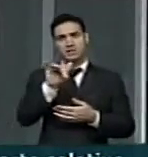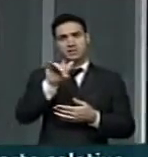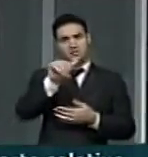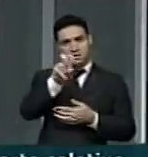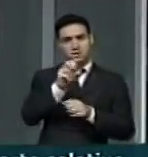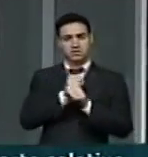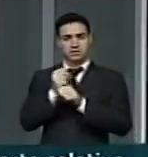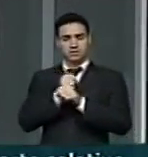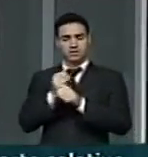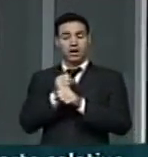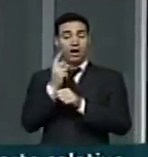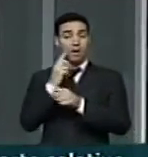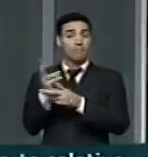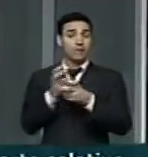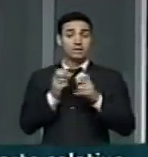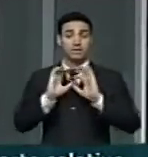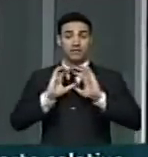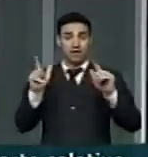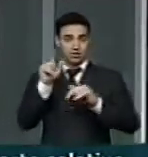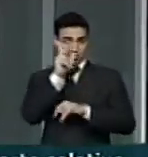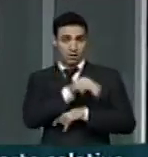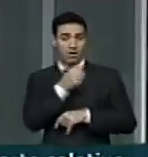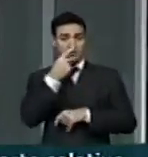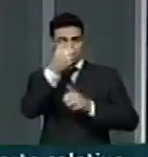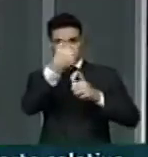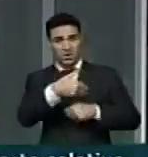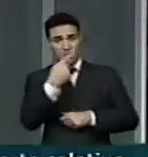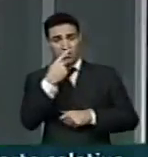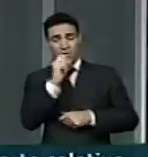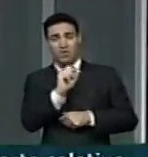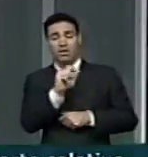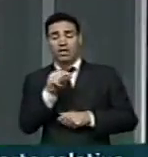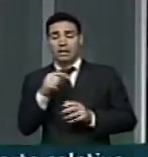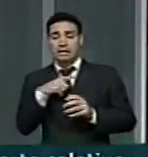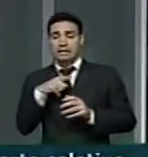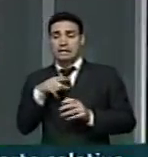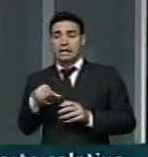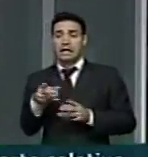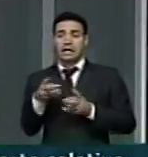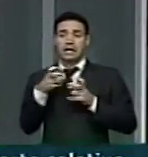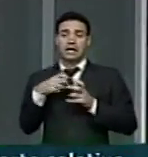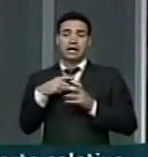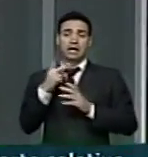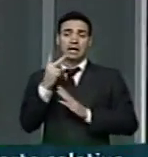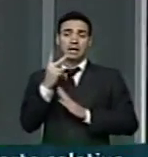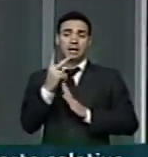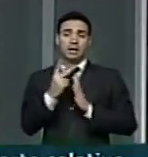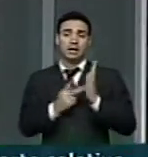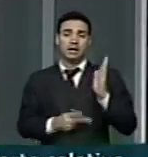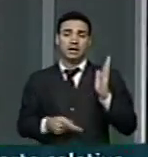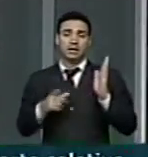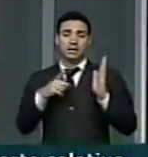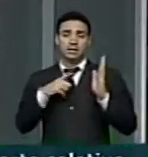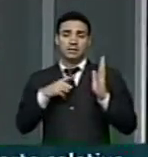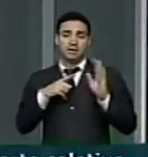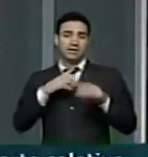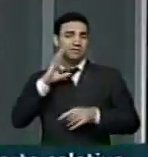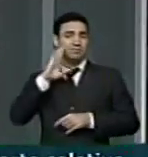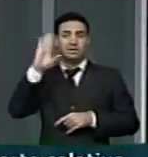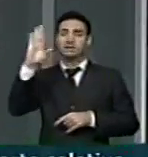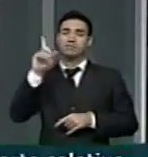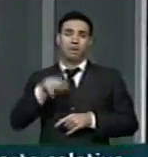a gente vê claramente, como já foi colocado aqui, uma política de privilégio ao transporte individual, em